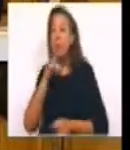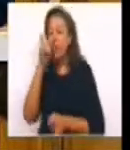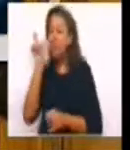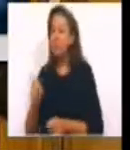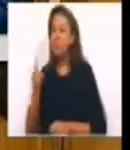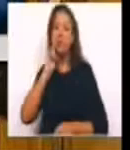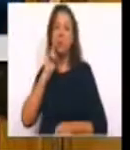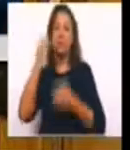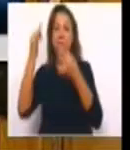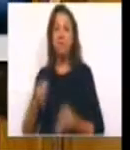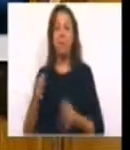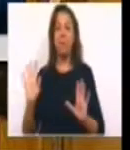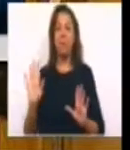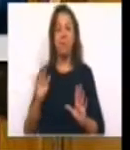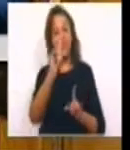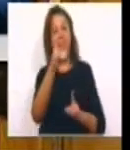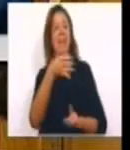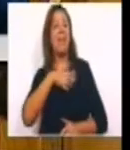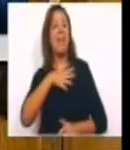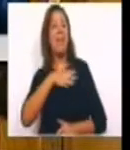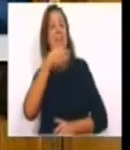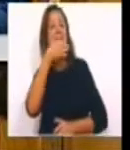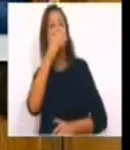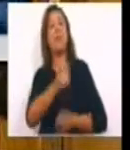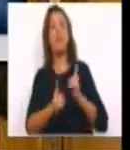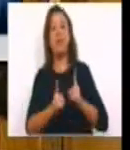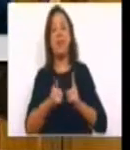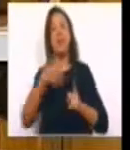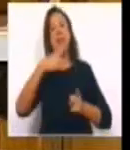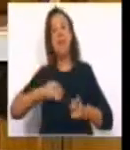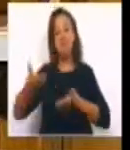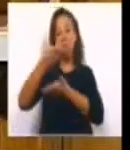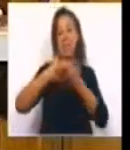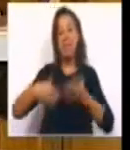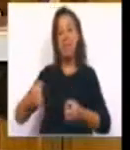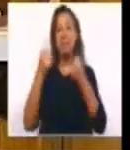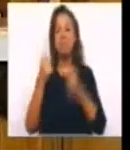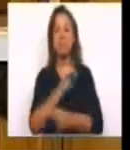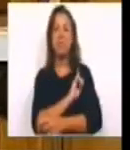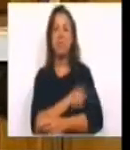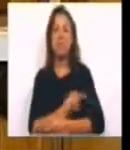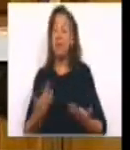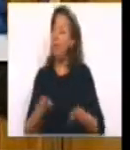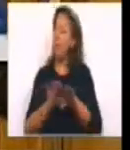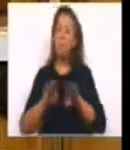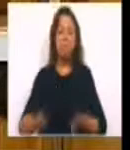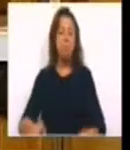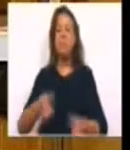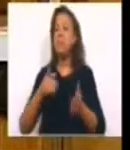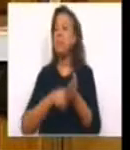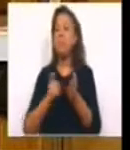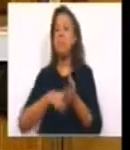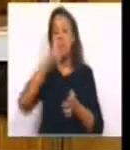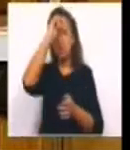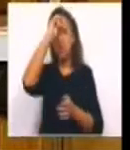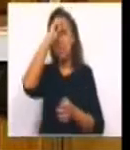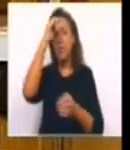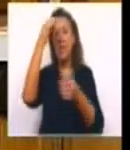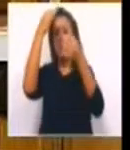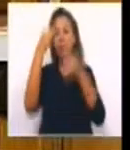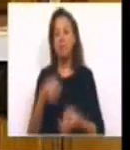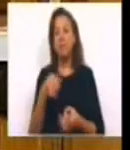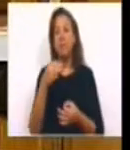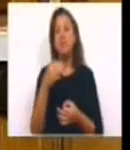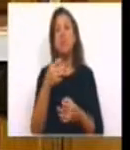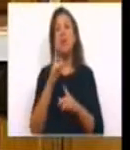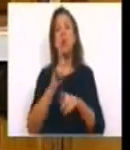tradução da sua intervenção é, queremos uma economia dominada... e a mesa tem que defender o cumprimento dos tempos. Muito obrigada. A sua tradução é,